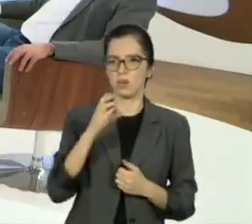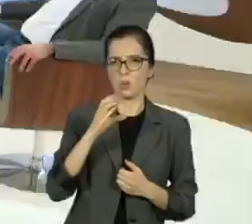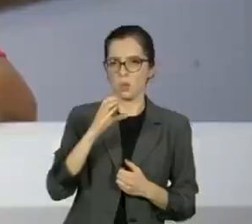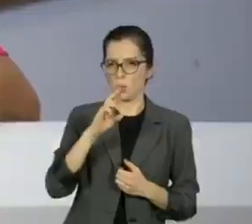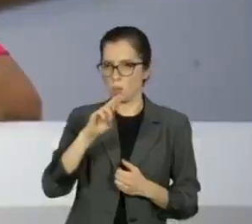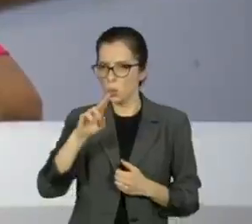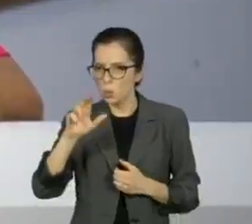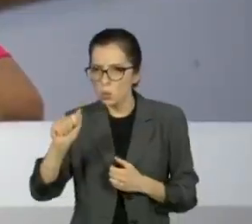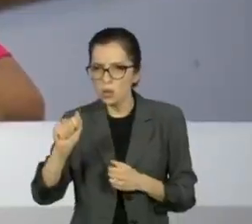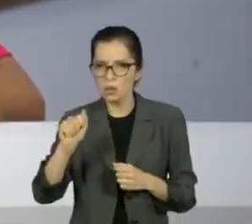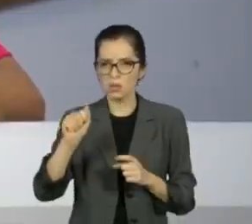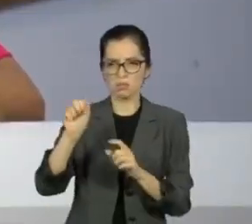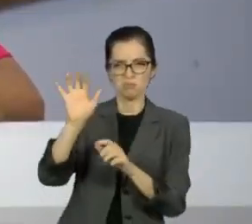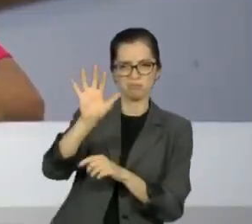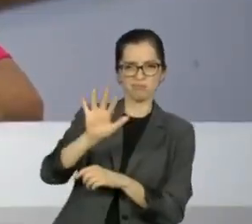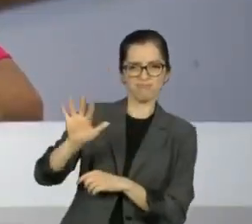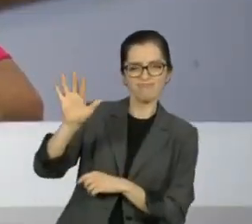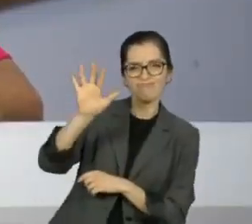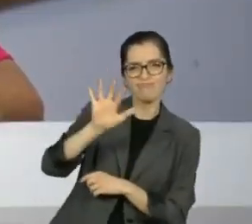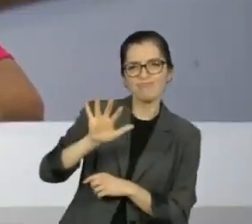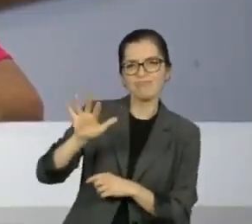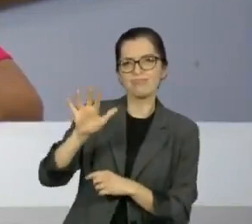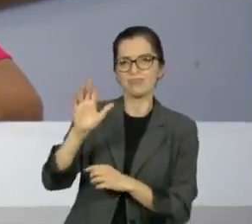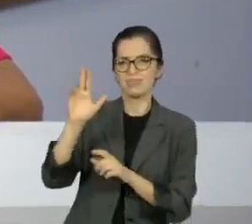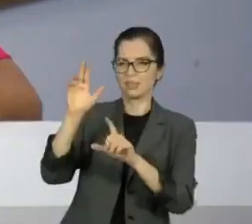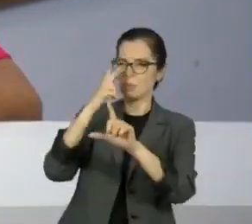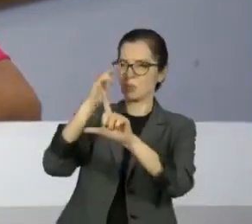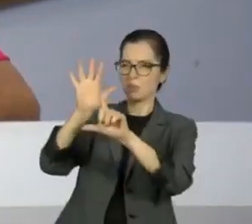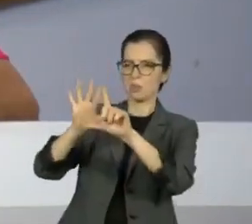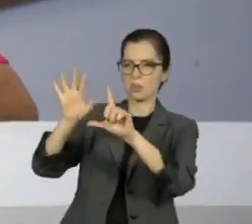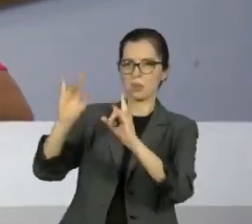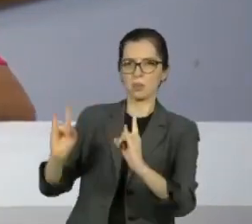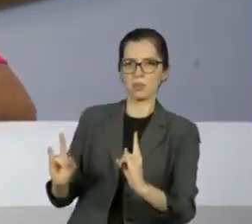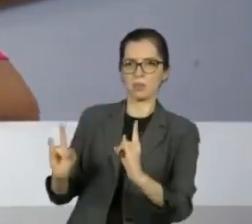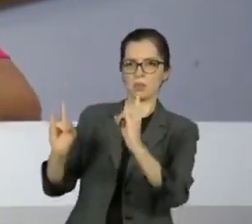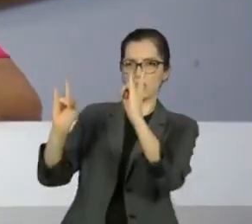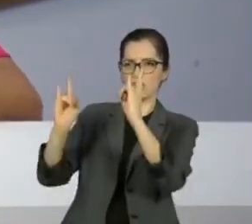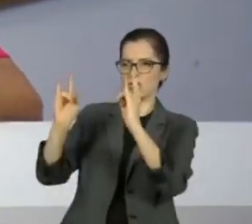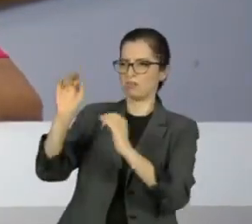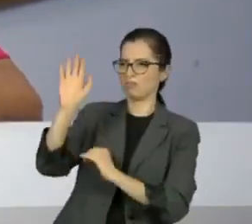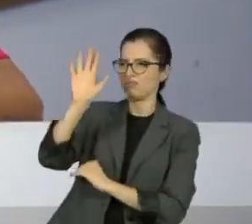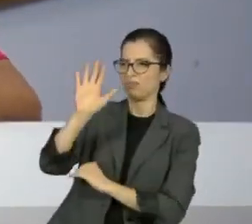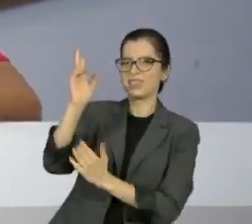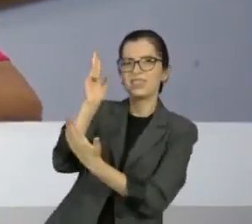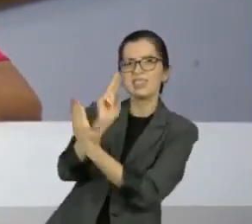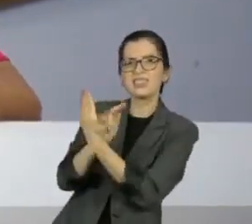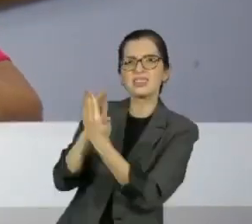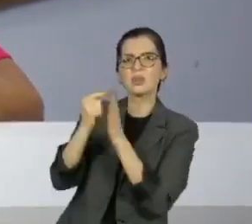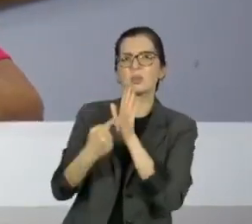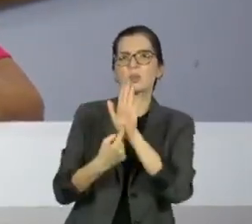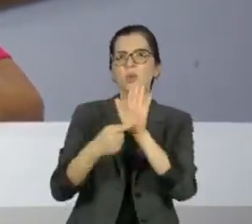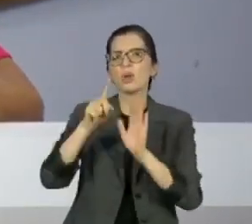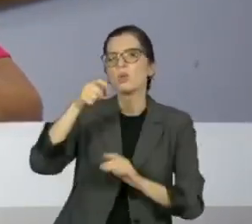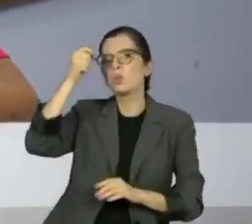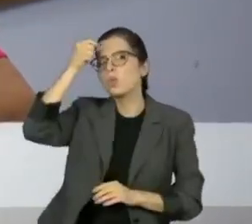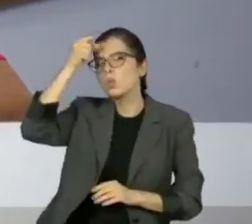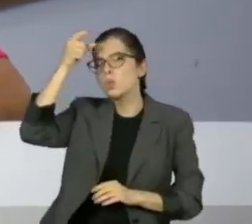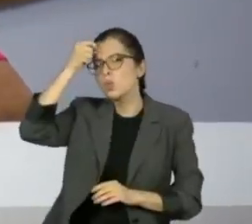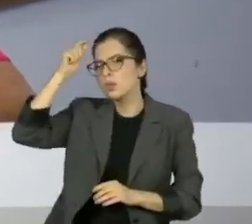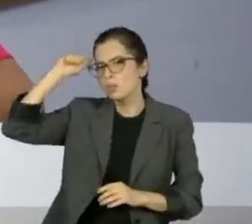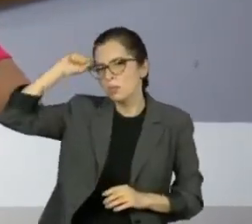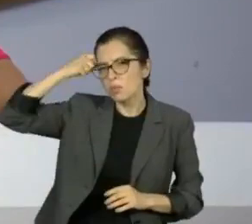Um dos moradores do prédio onde foi feita essa pintura entrou na justiça querendo que ela seja apagada.